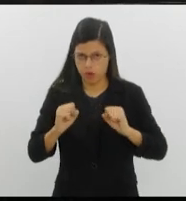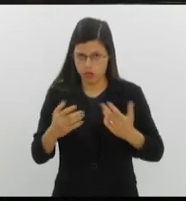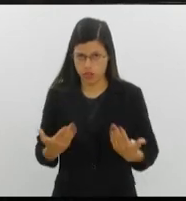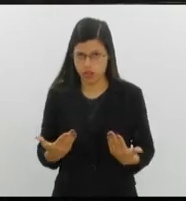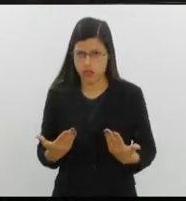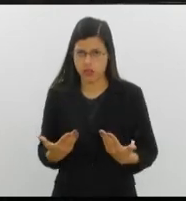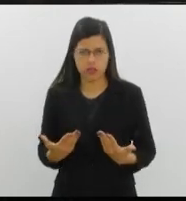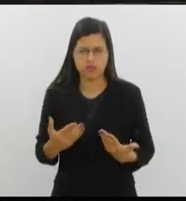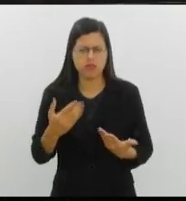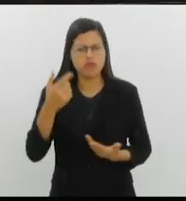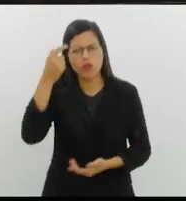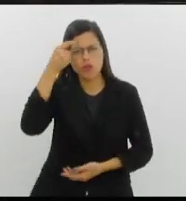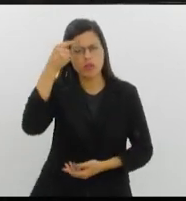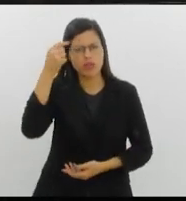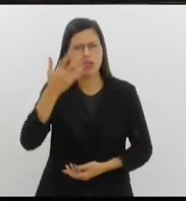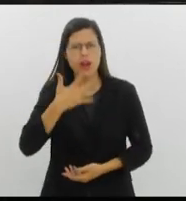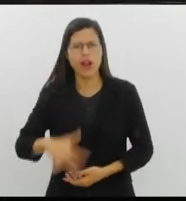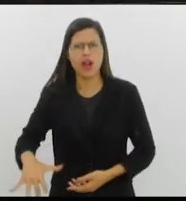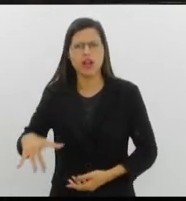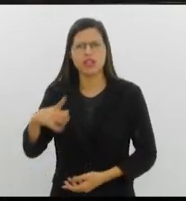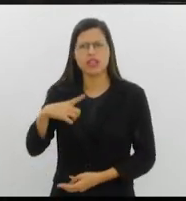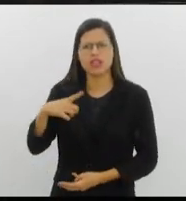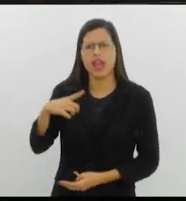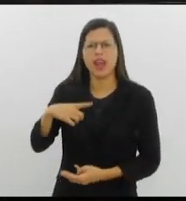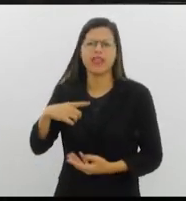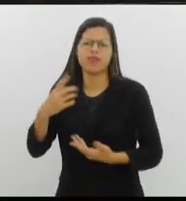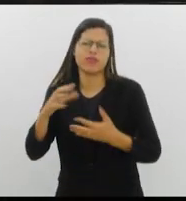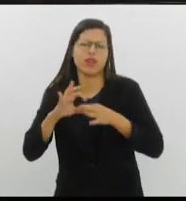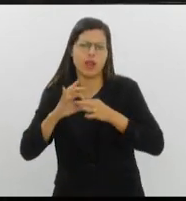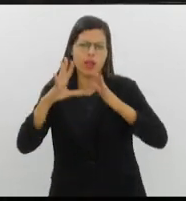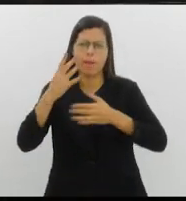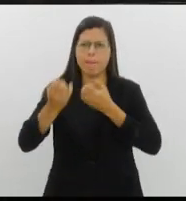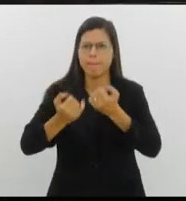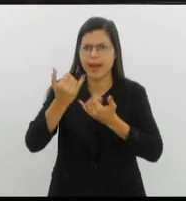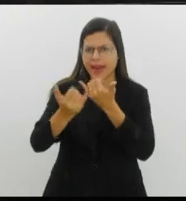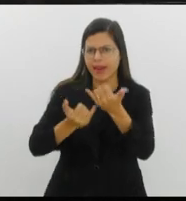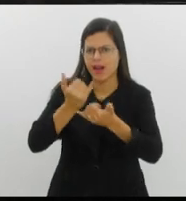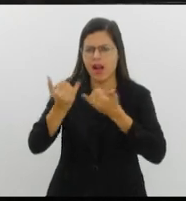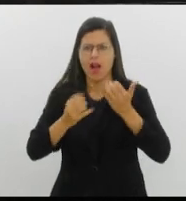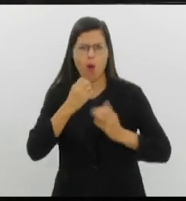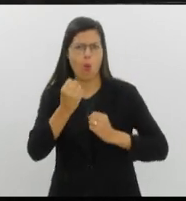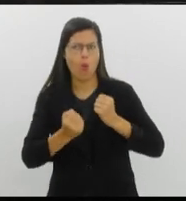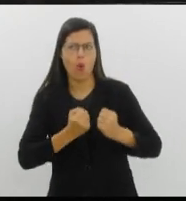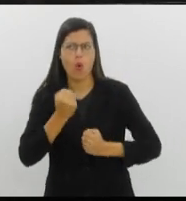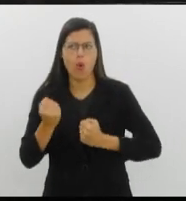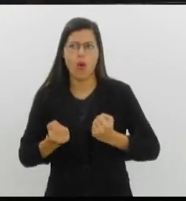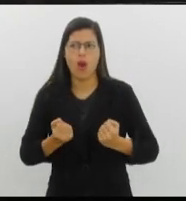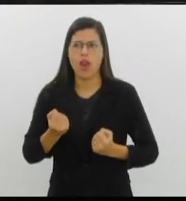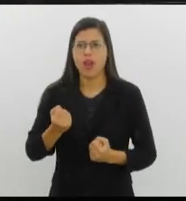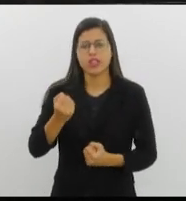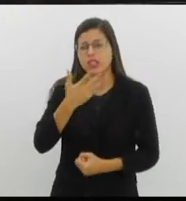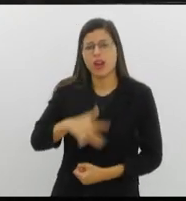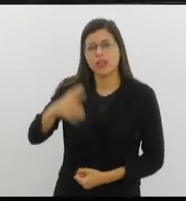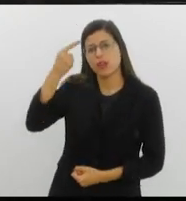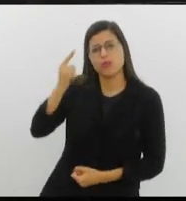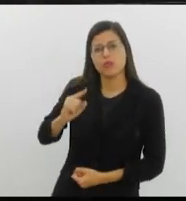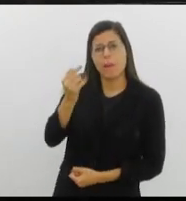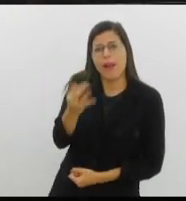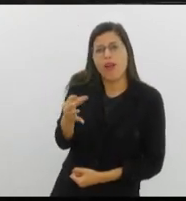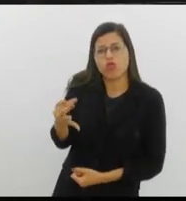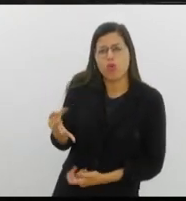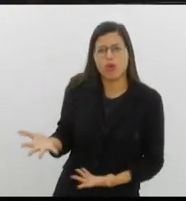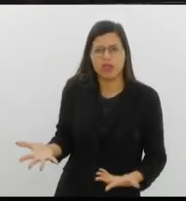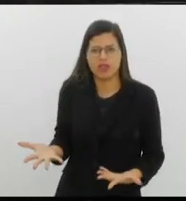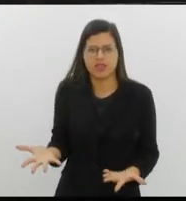Na moral, deixa ela ser criança. Tirar a meleca do nariz, correr, tirar o tampão do dedo. As crianças hoje não sabem a dor. Tirar o tampão do dedo. E a mãe vem com o